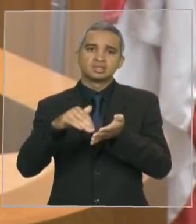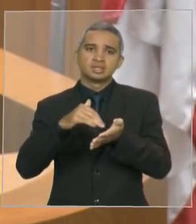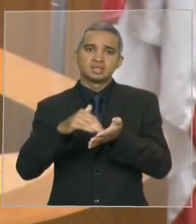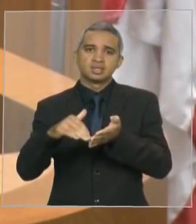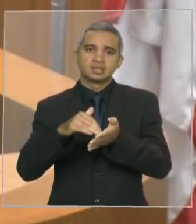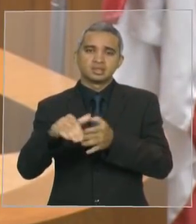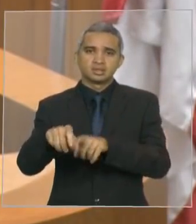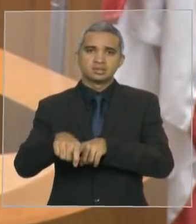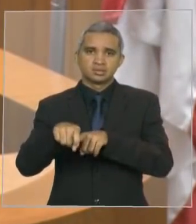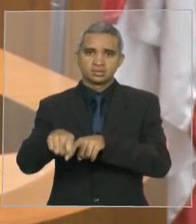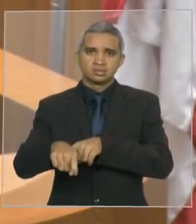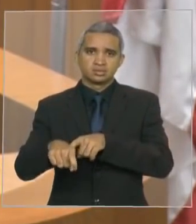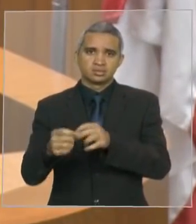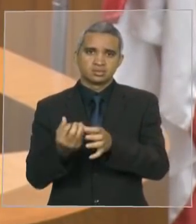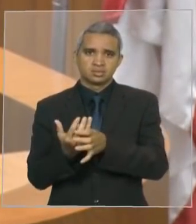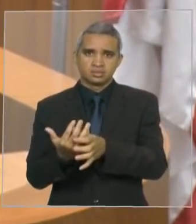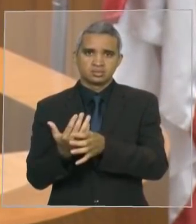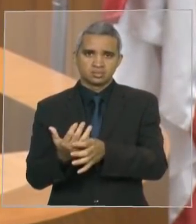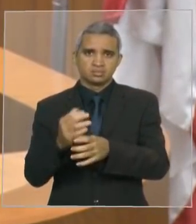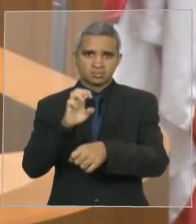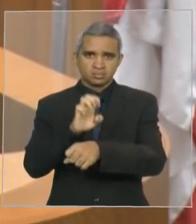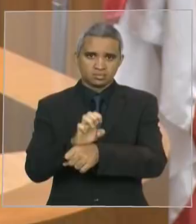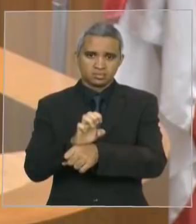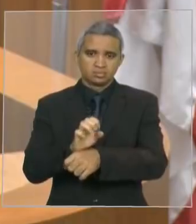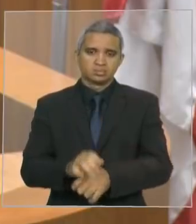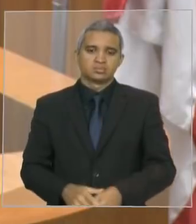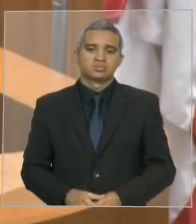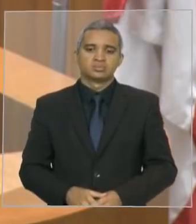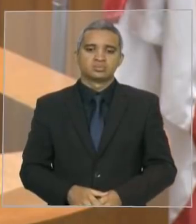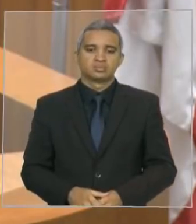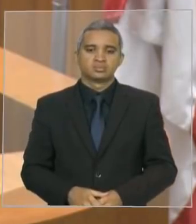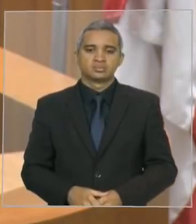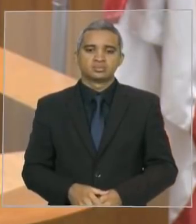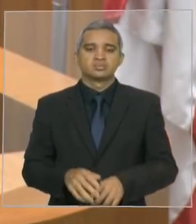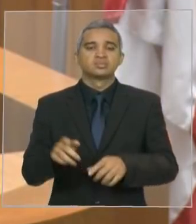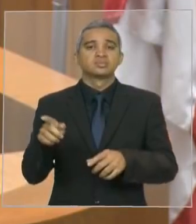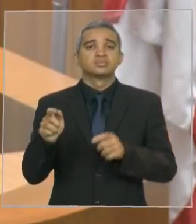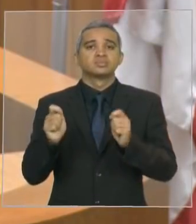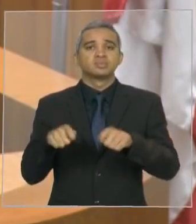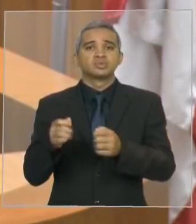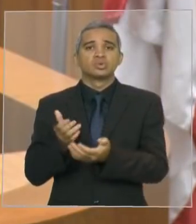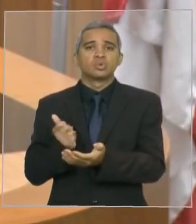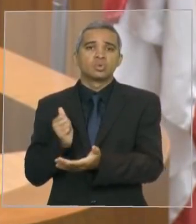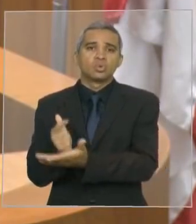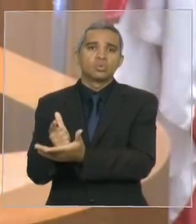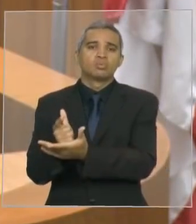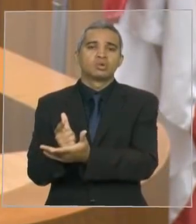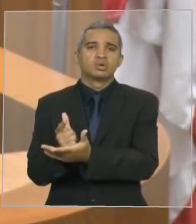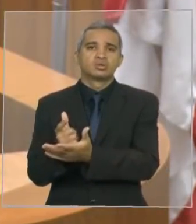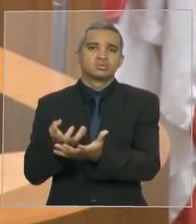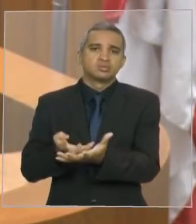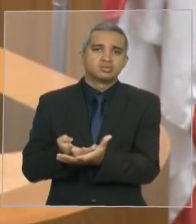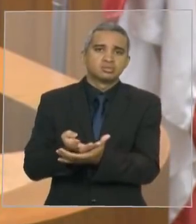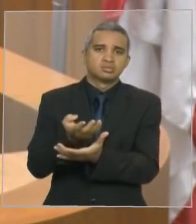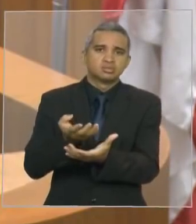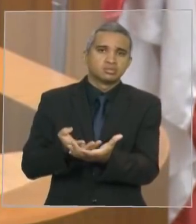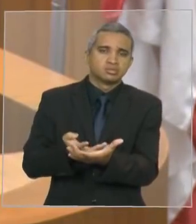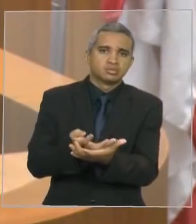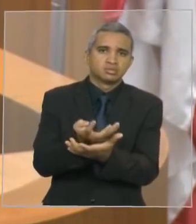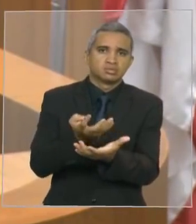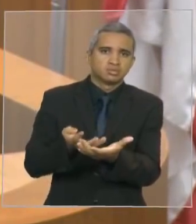Estado, tomasse as providências para aquisição de um trator equipado para o município de Açailândia,